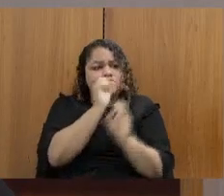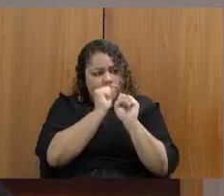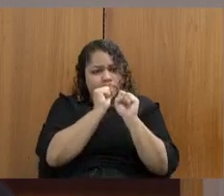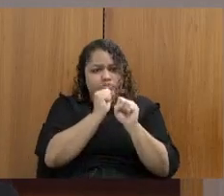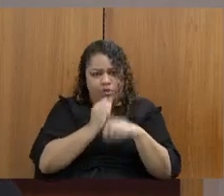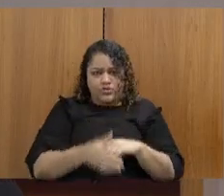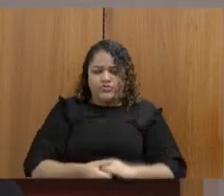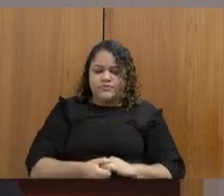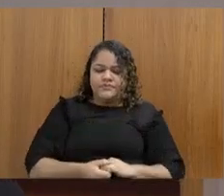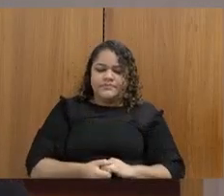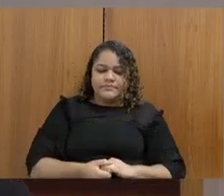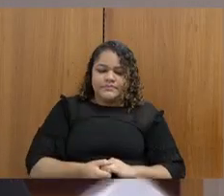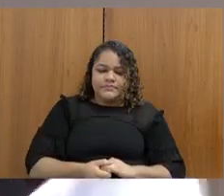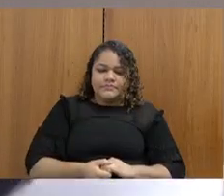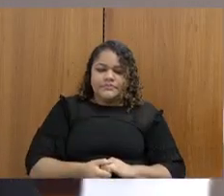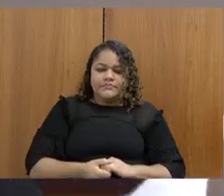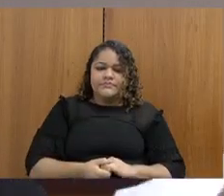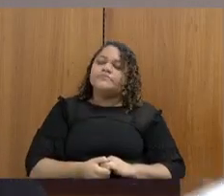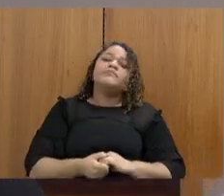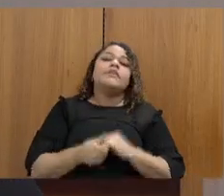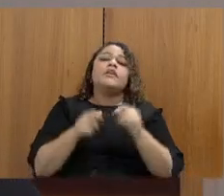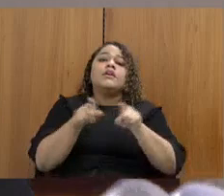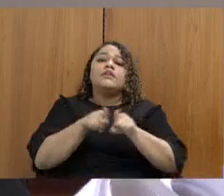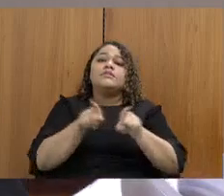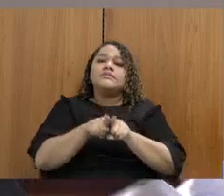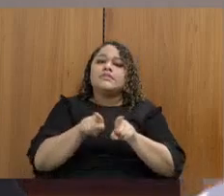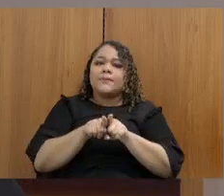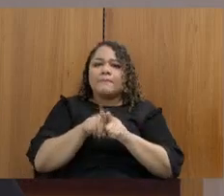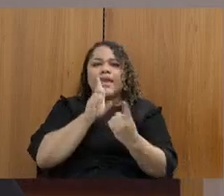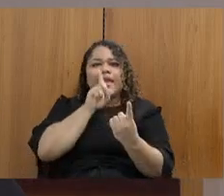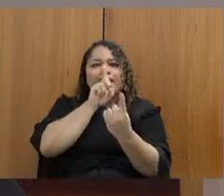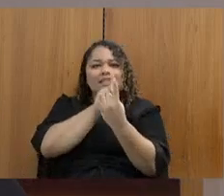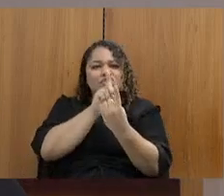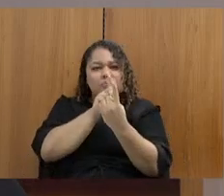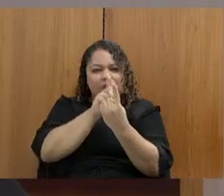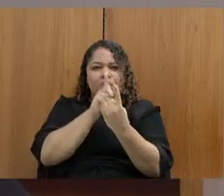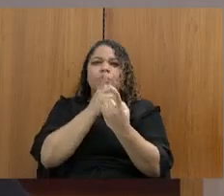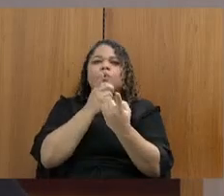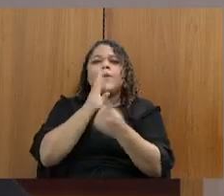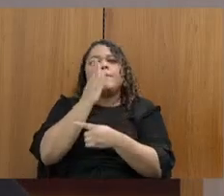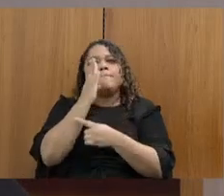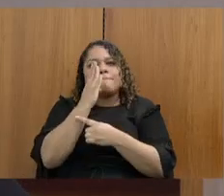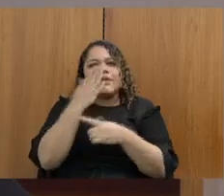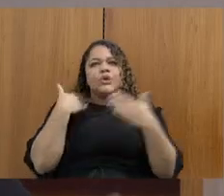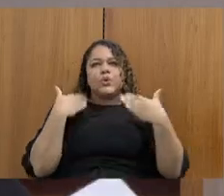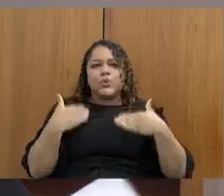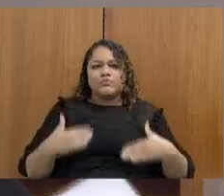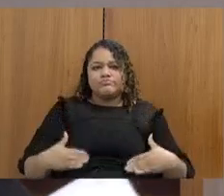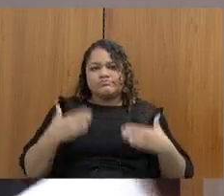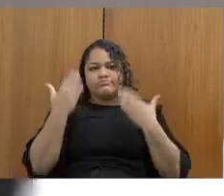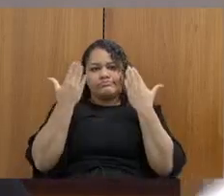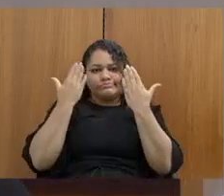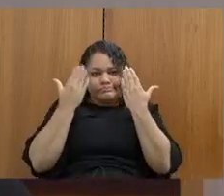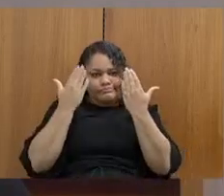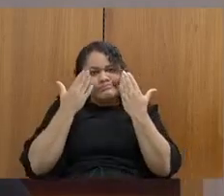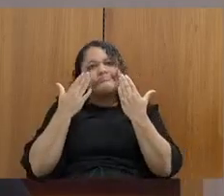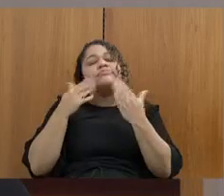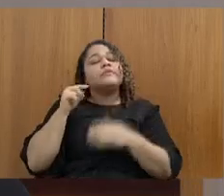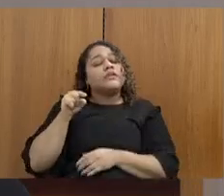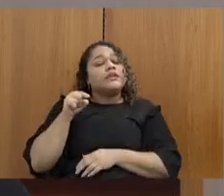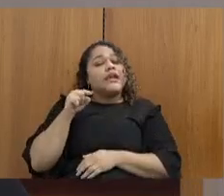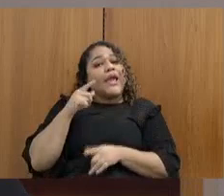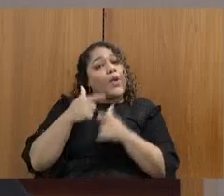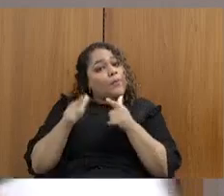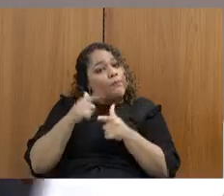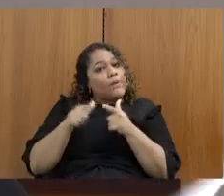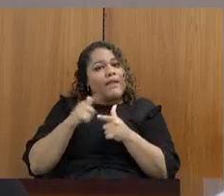Com relação a esse atendimento biopsicossocial, a gente vê realmente, é um problema, é um problema não só, o Brasil